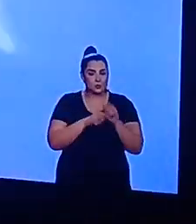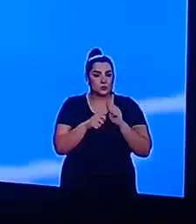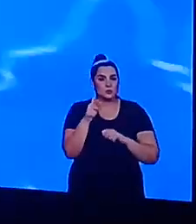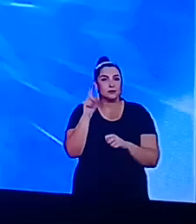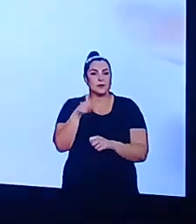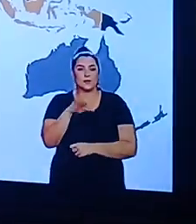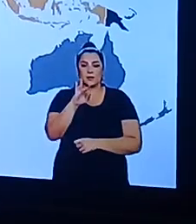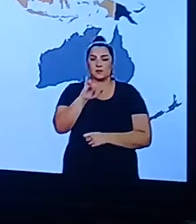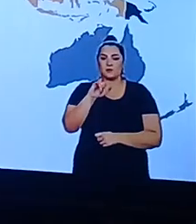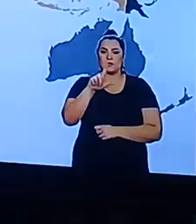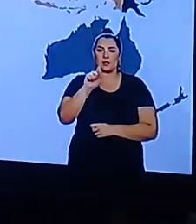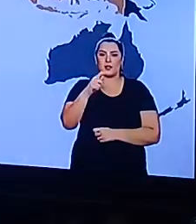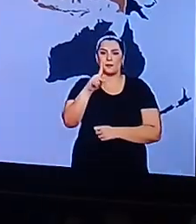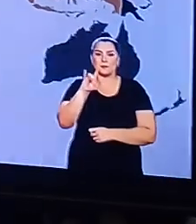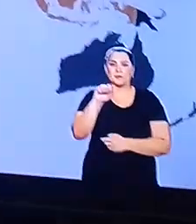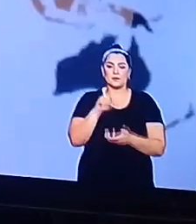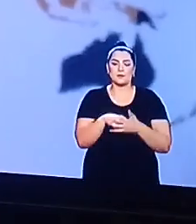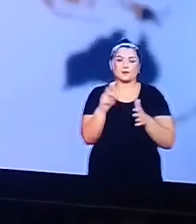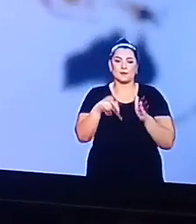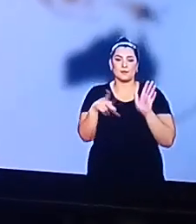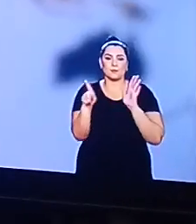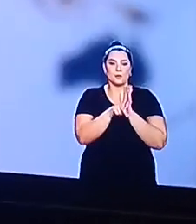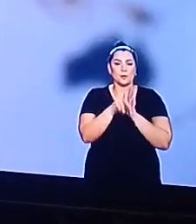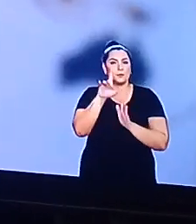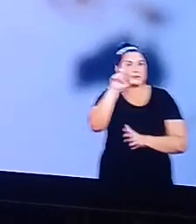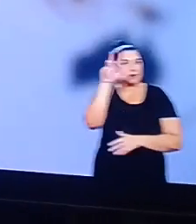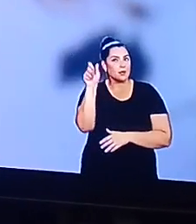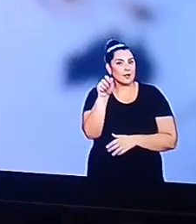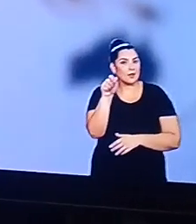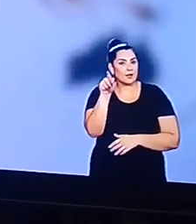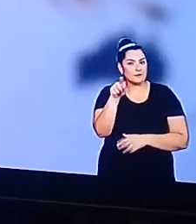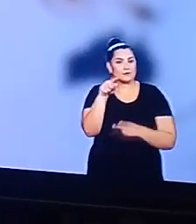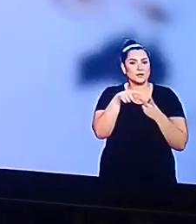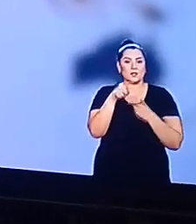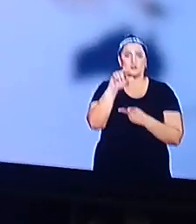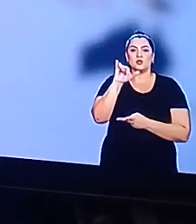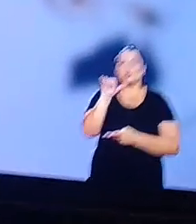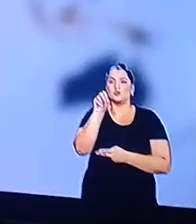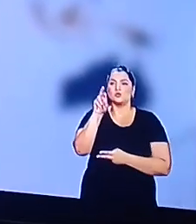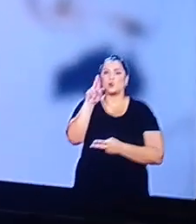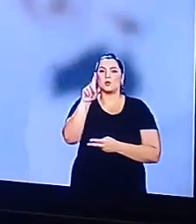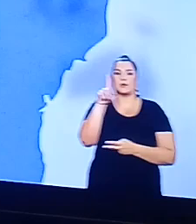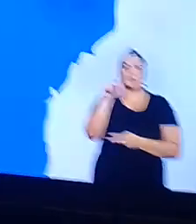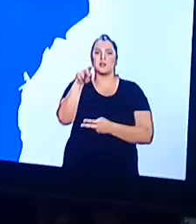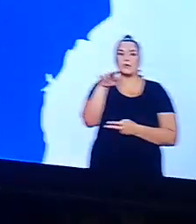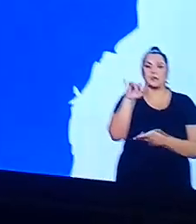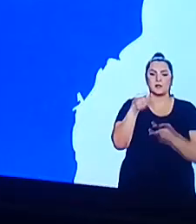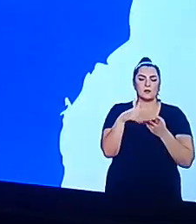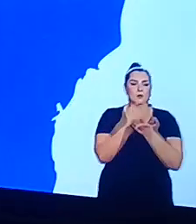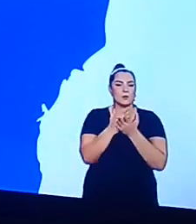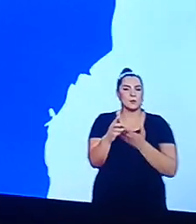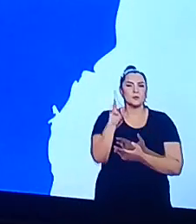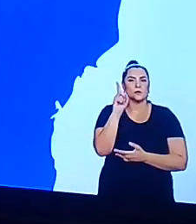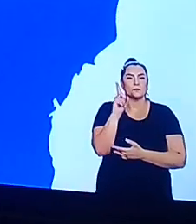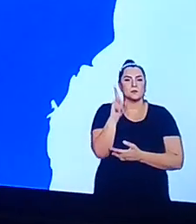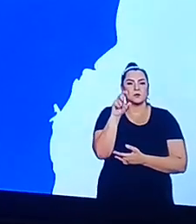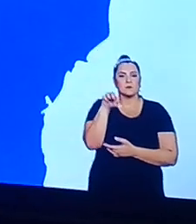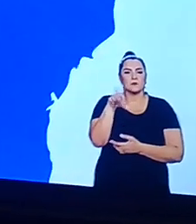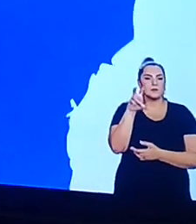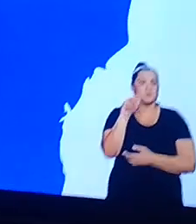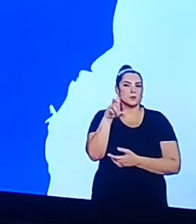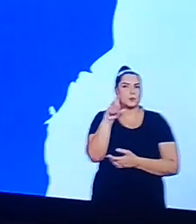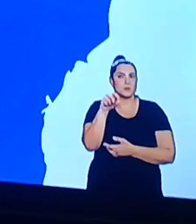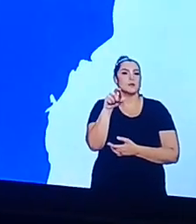As doenças Elas são Causadas Por Dores Dores